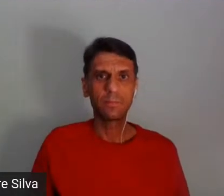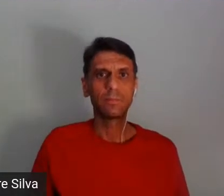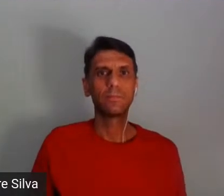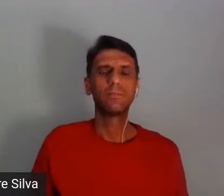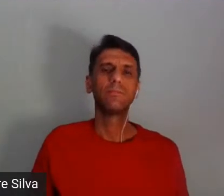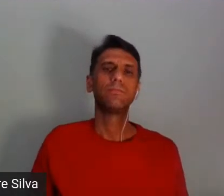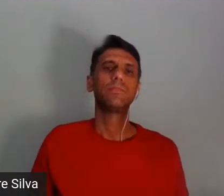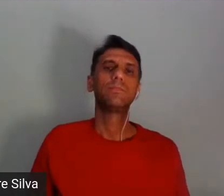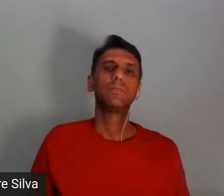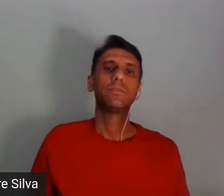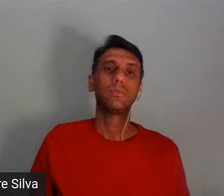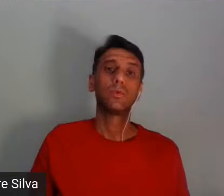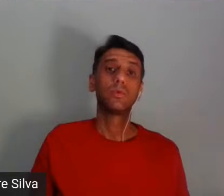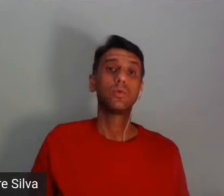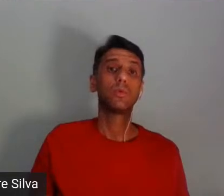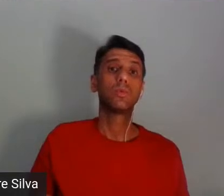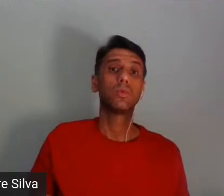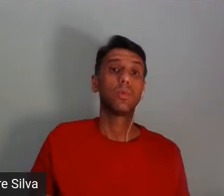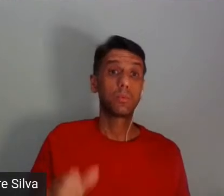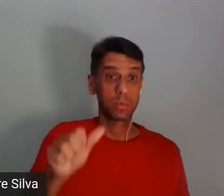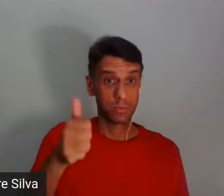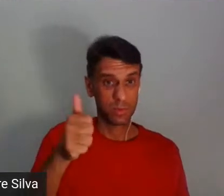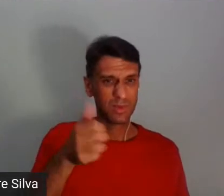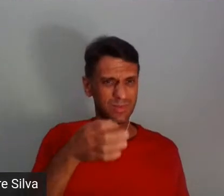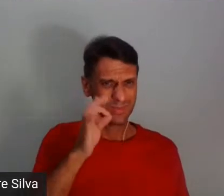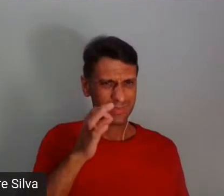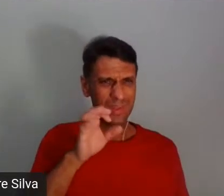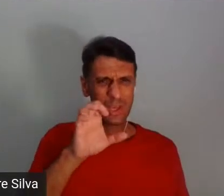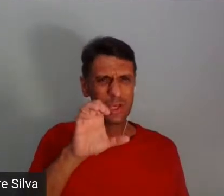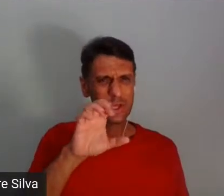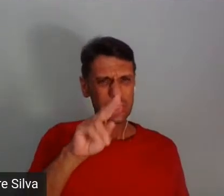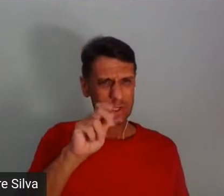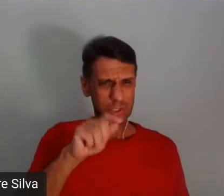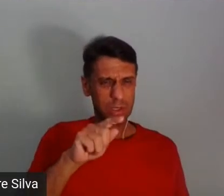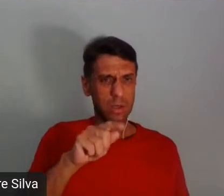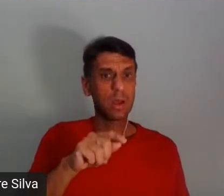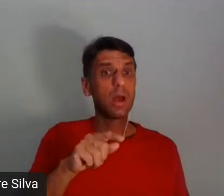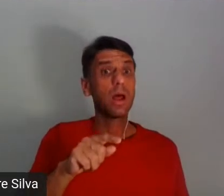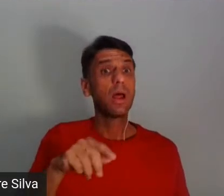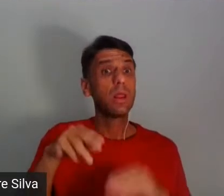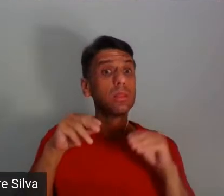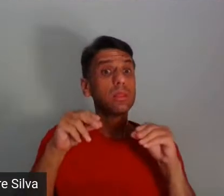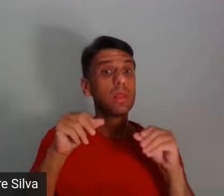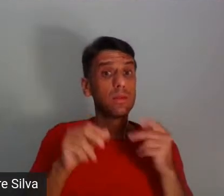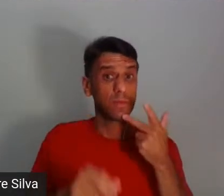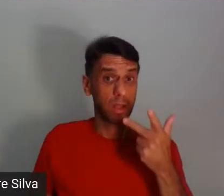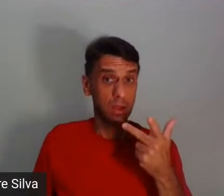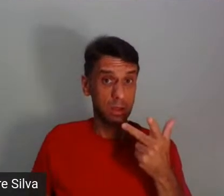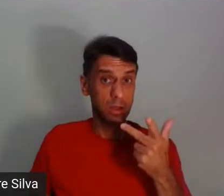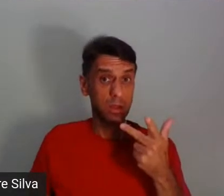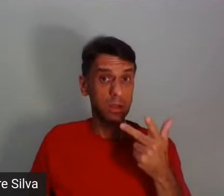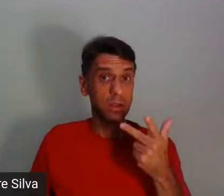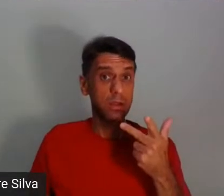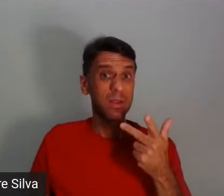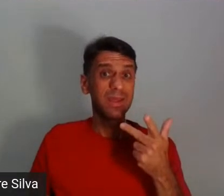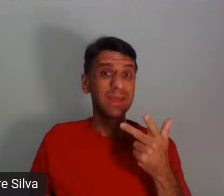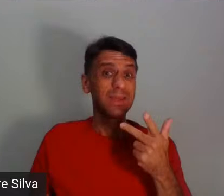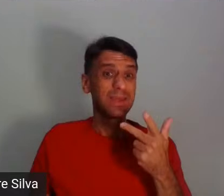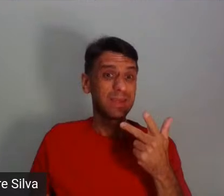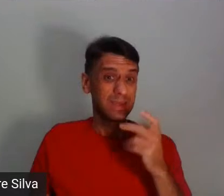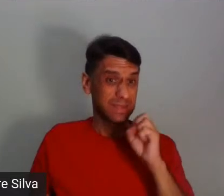Não, uma vez eu tomei o chá da Ayahuasca e a terra me falou que se ela não fosse... Se ela não